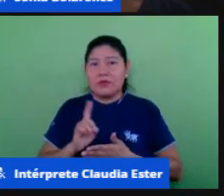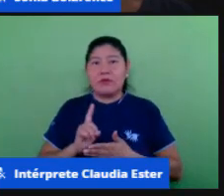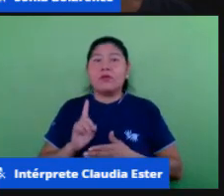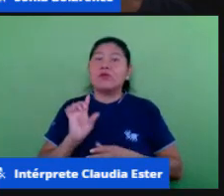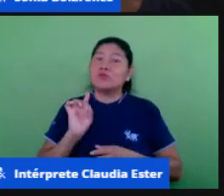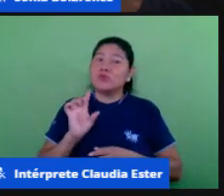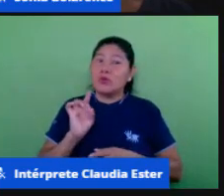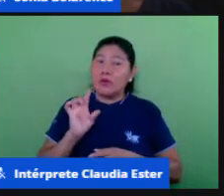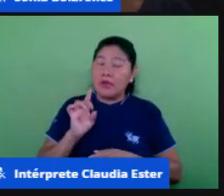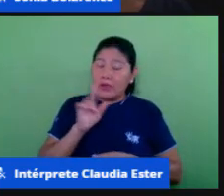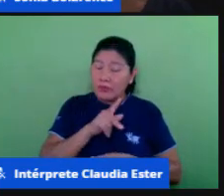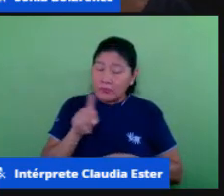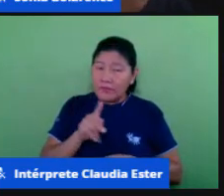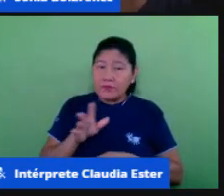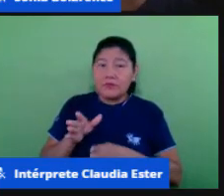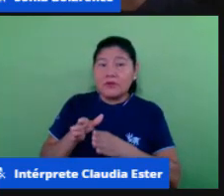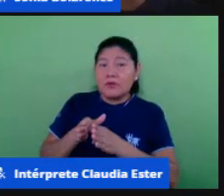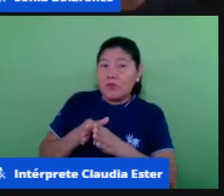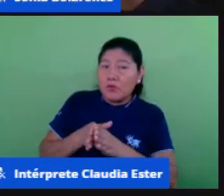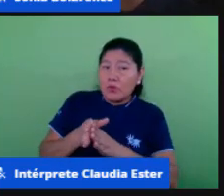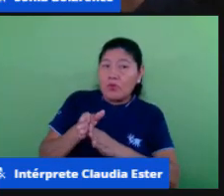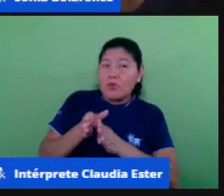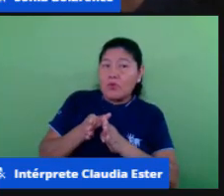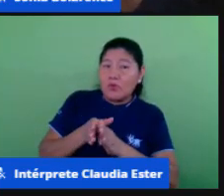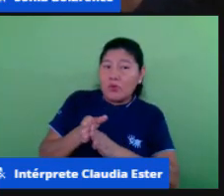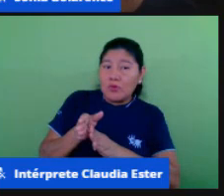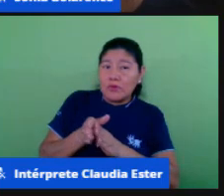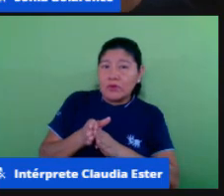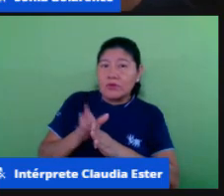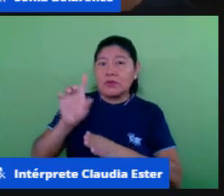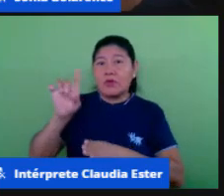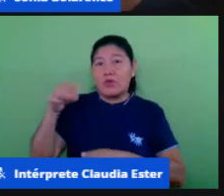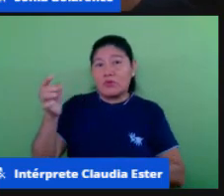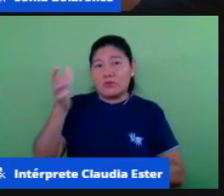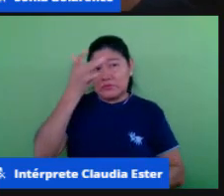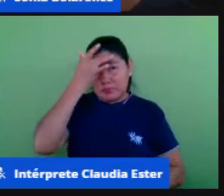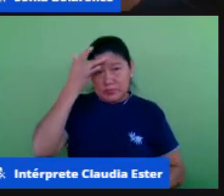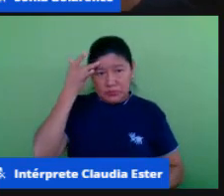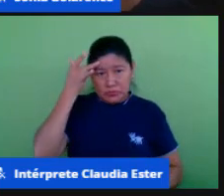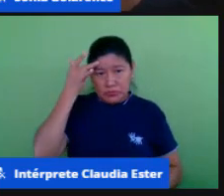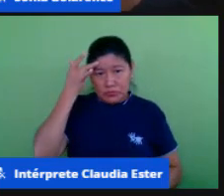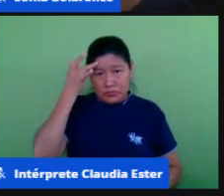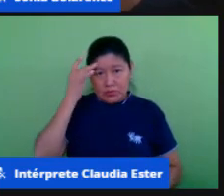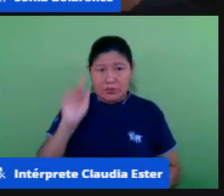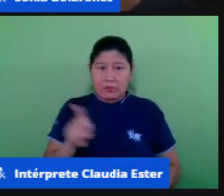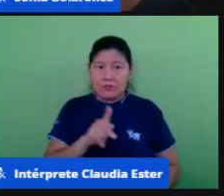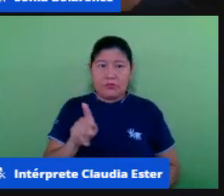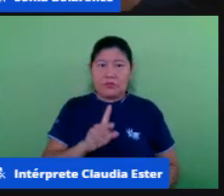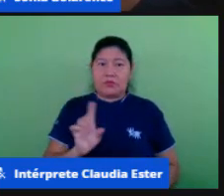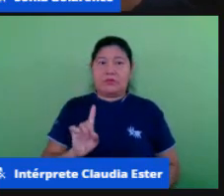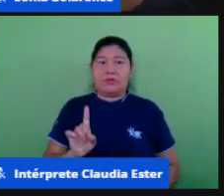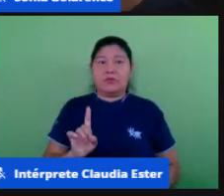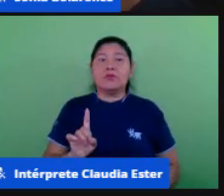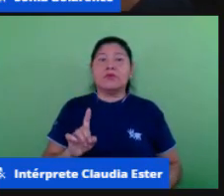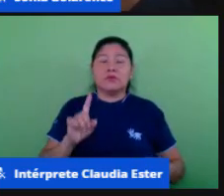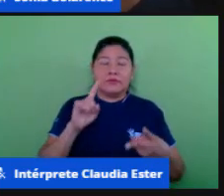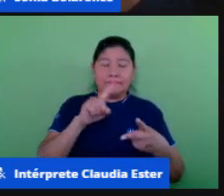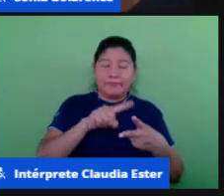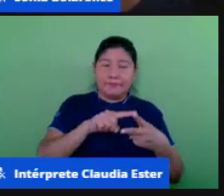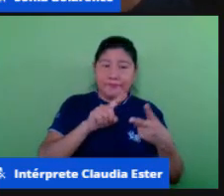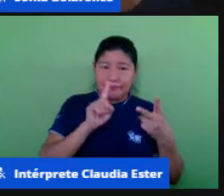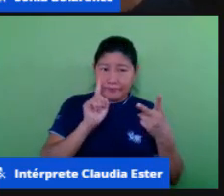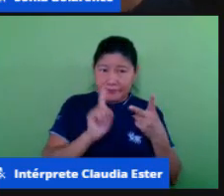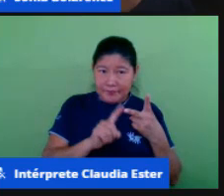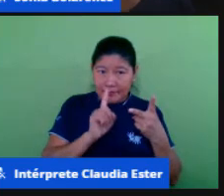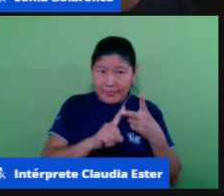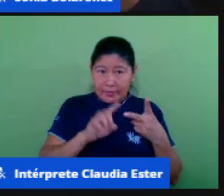é uma outra figura que não é o professor nessa modalidade de ensino EAD o professor ele